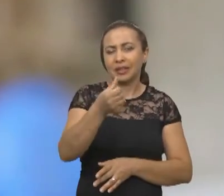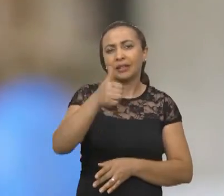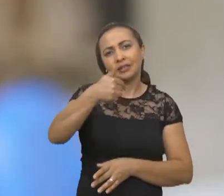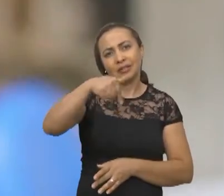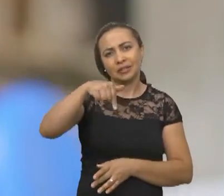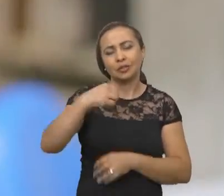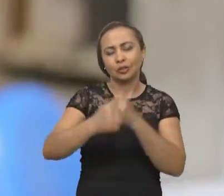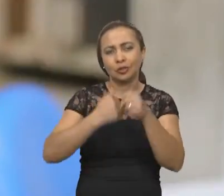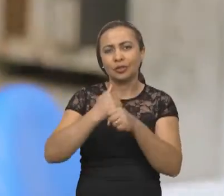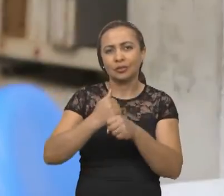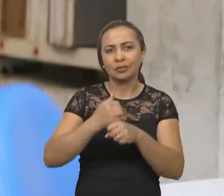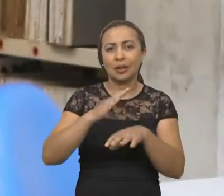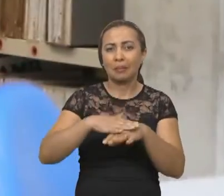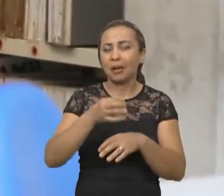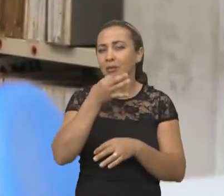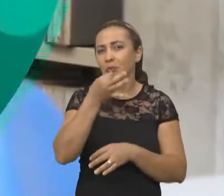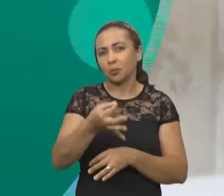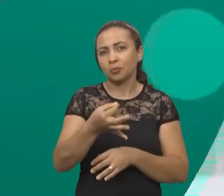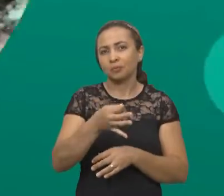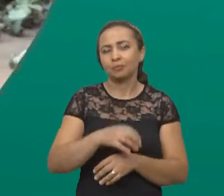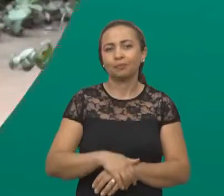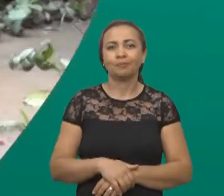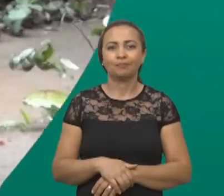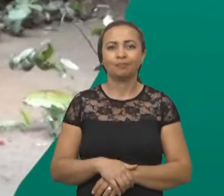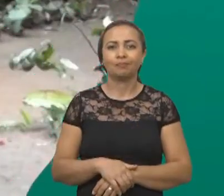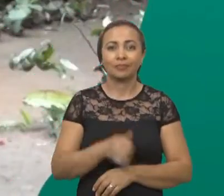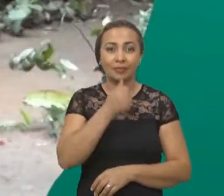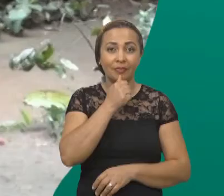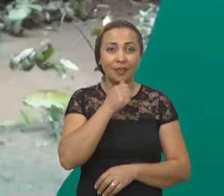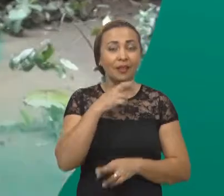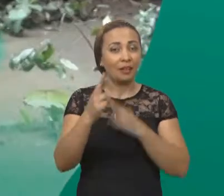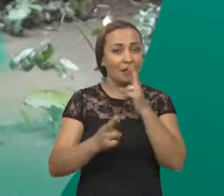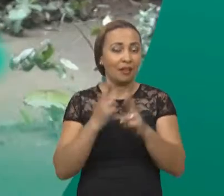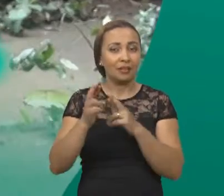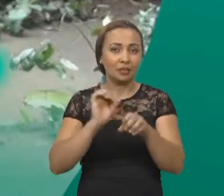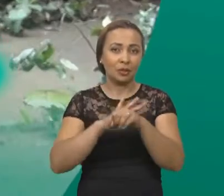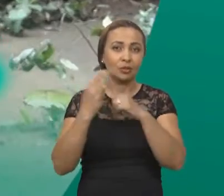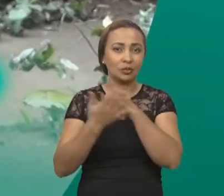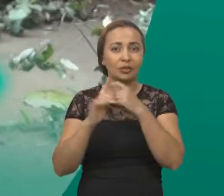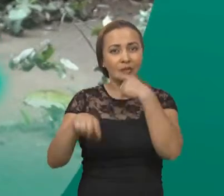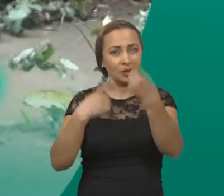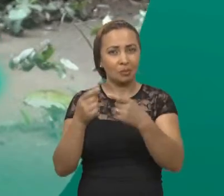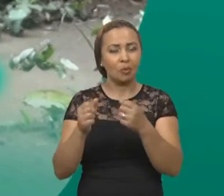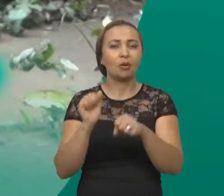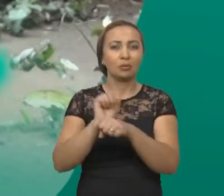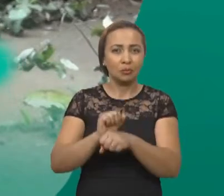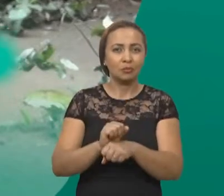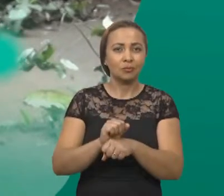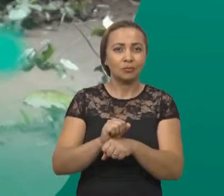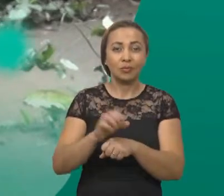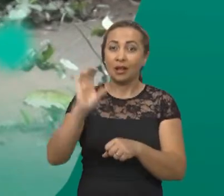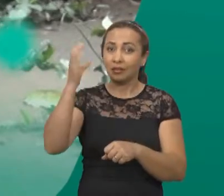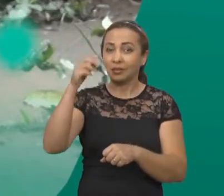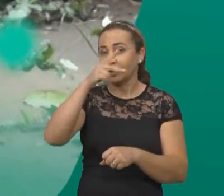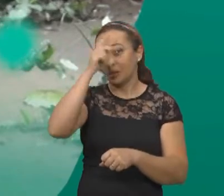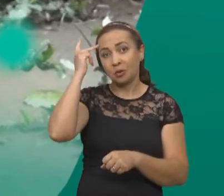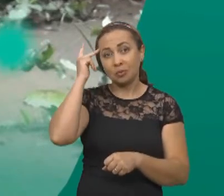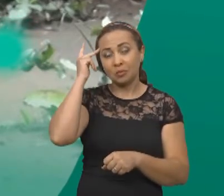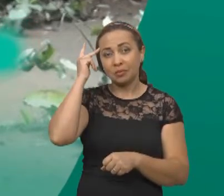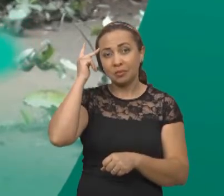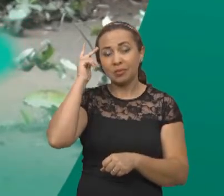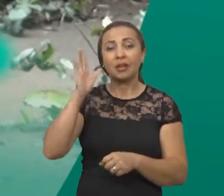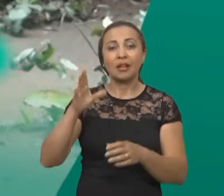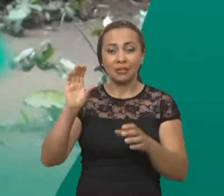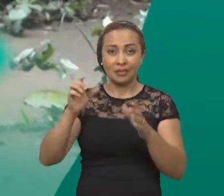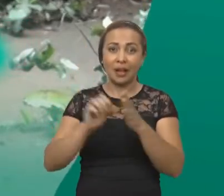aquela fase mais crítica da adolescência. E ainda em relação ao coronavírus, depois do intervalo, os cientistas da Universidade